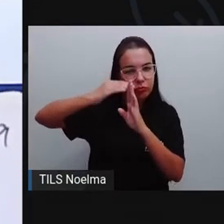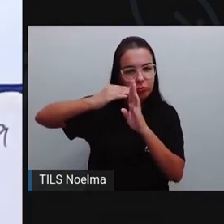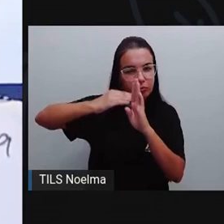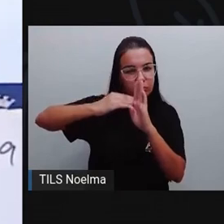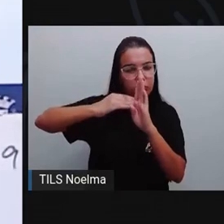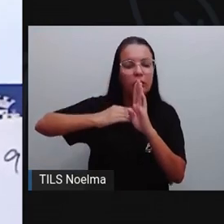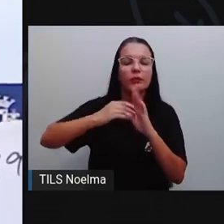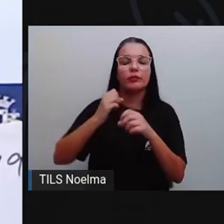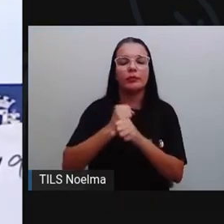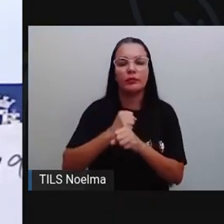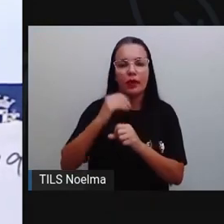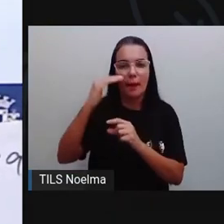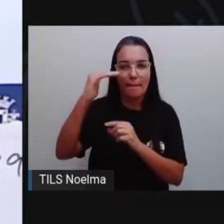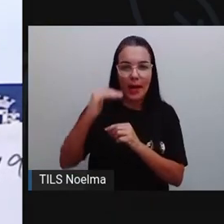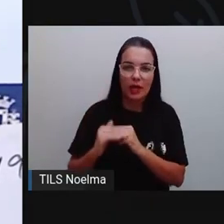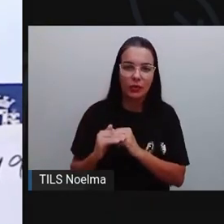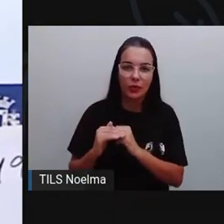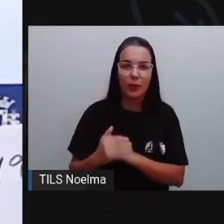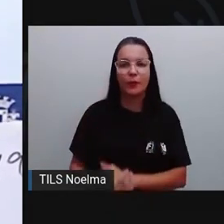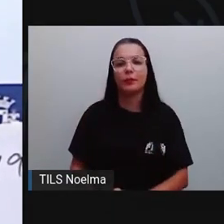a 2019.